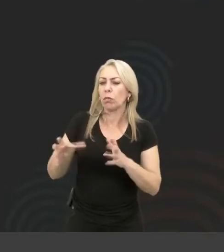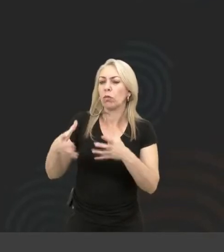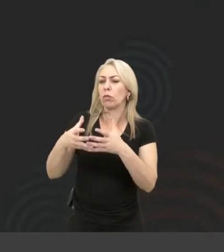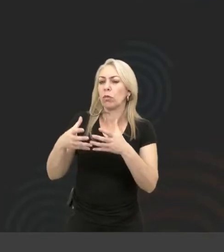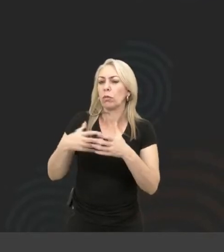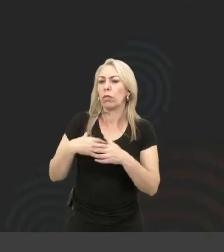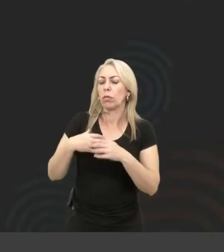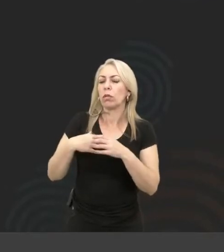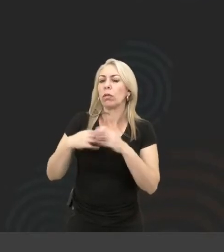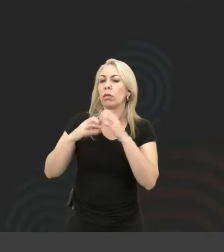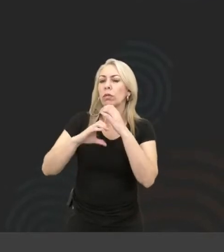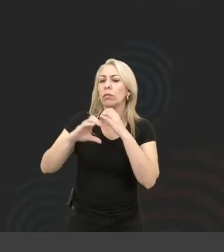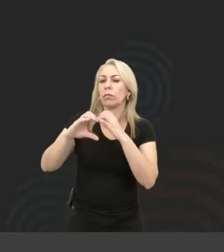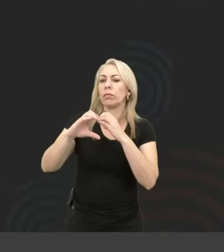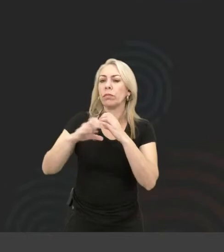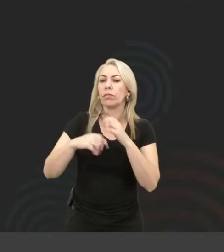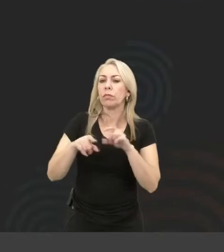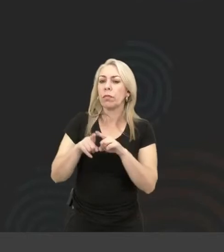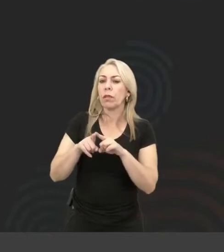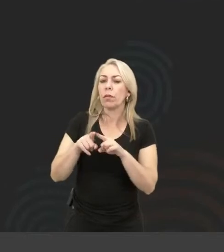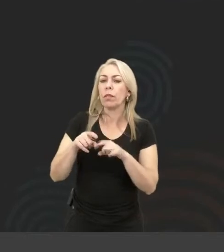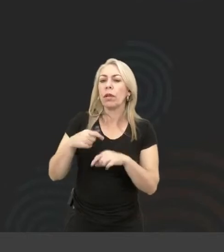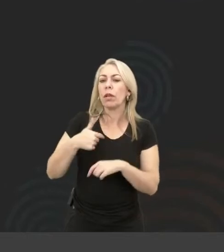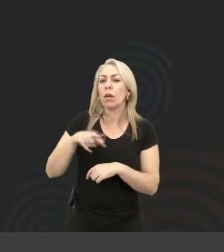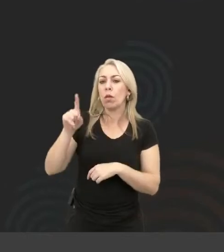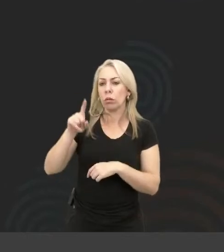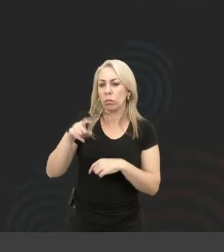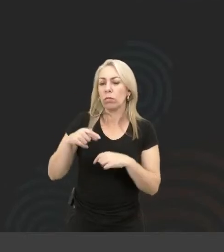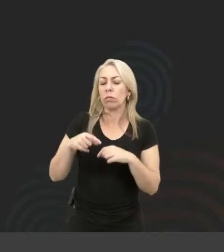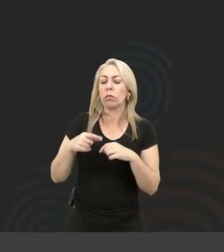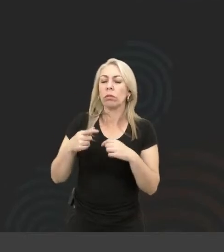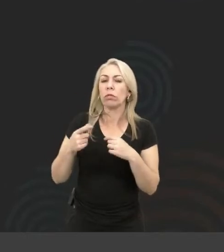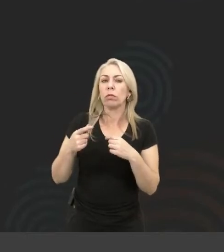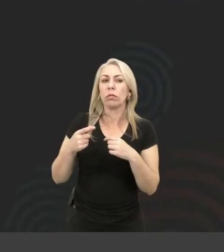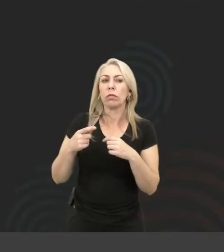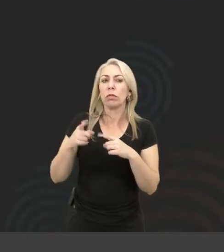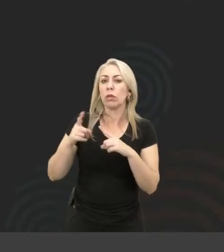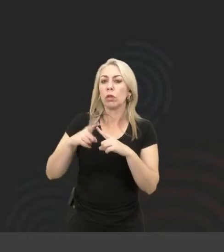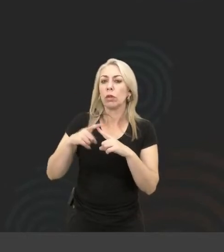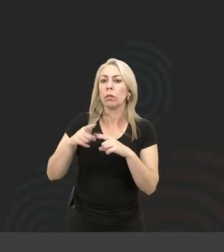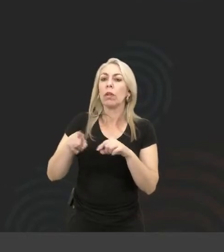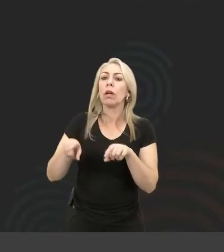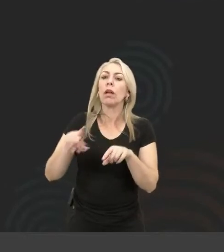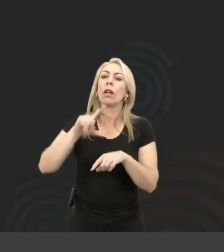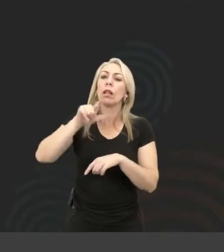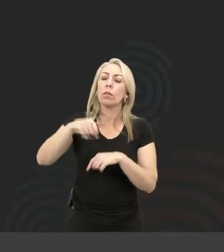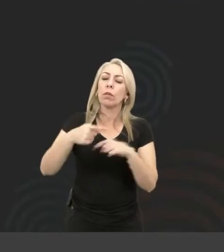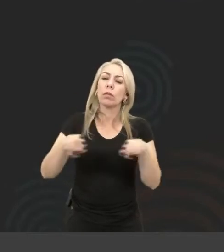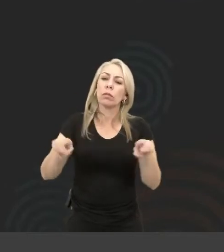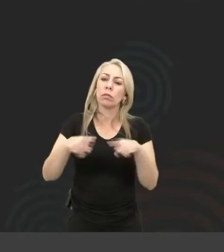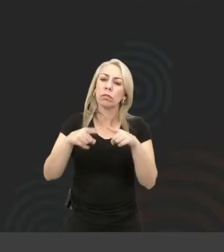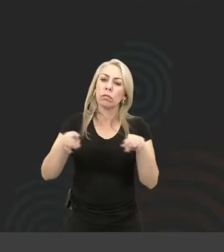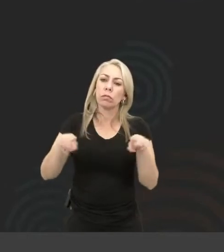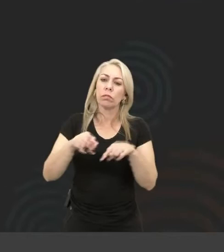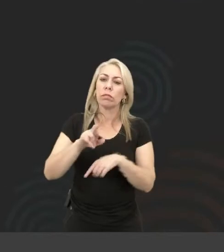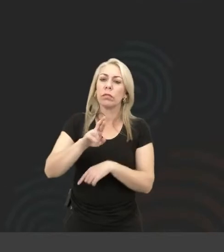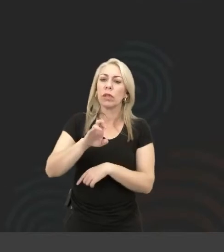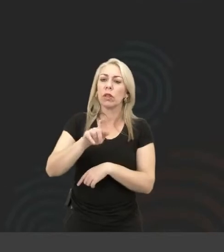tocava trombone e tocava bombardinho. E depois eu fui regente de uma banda marcial por um tempo.